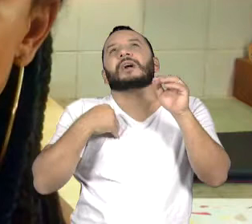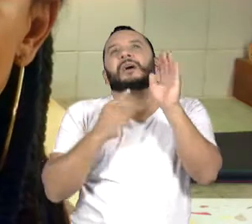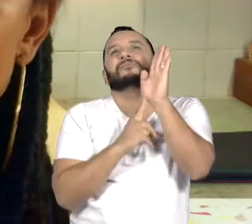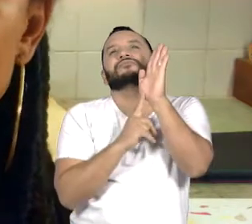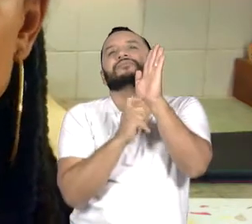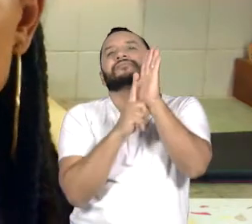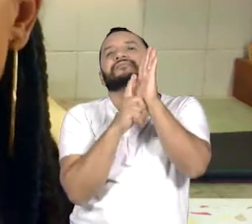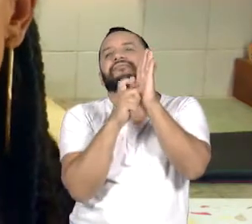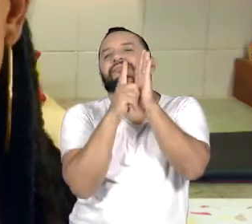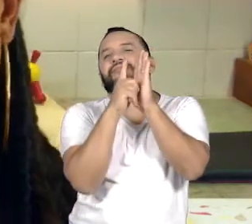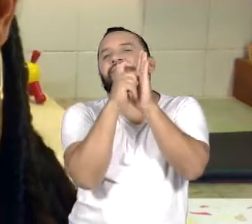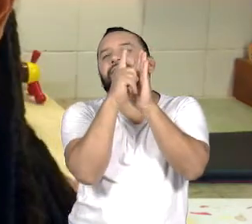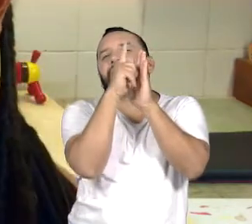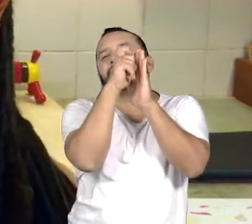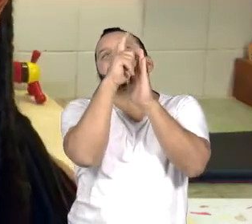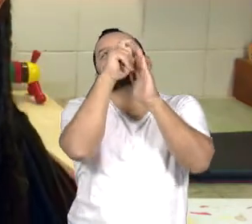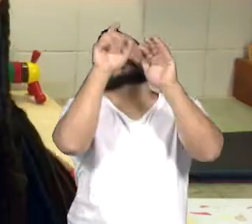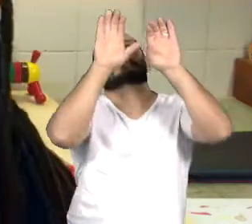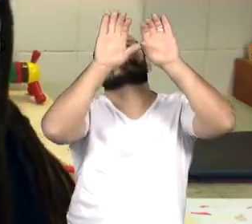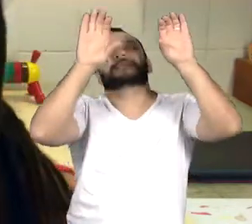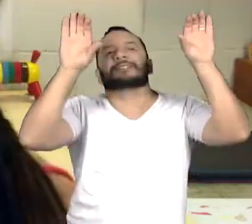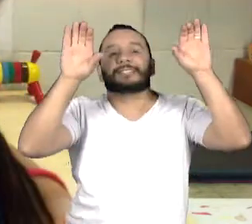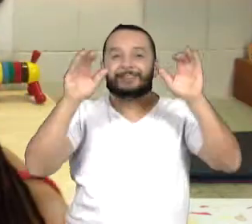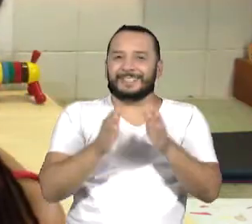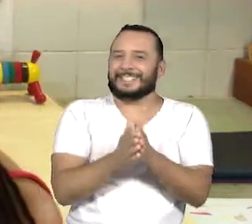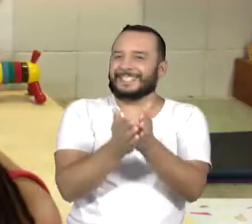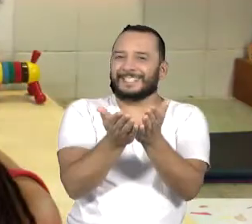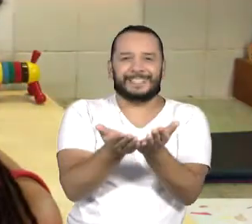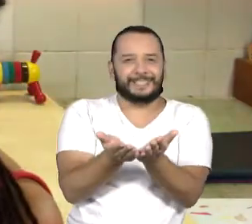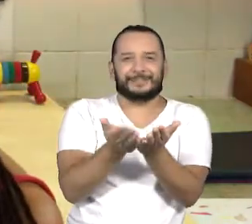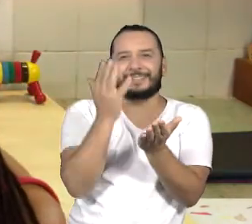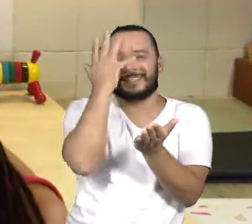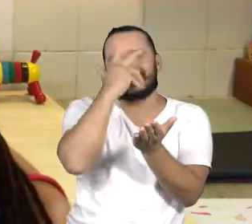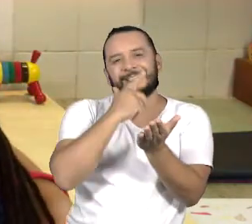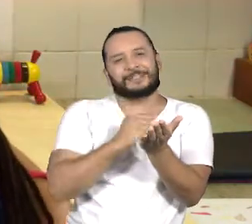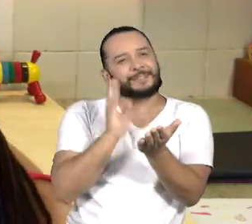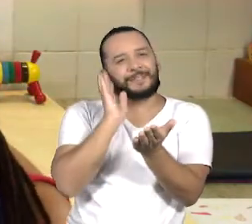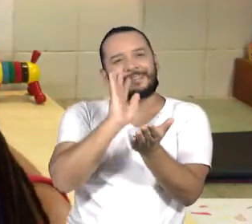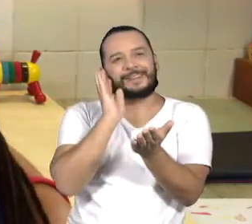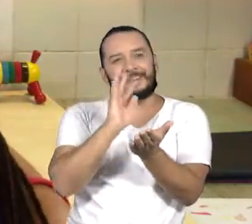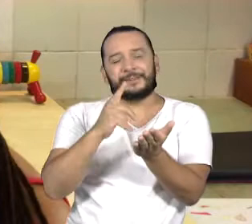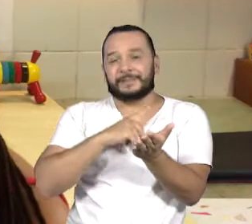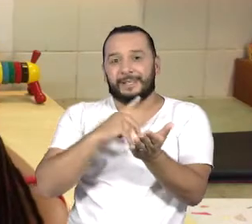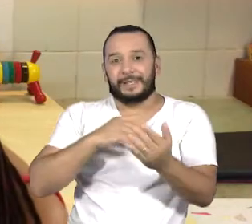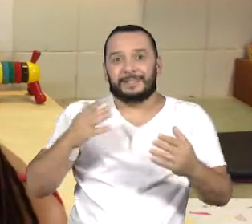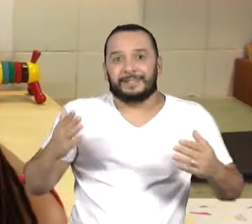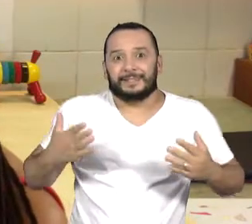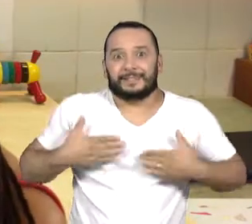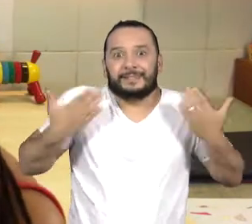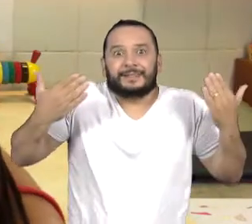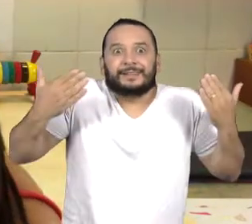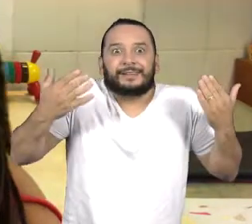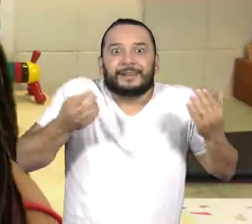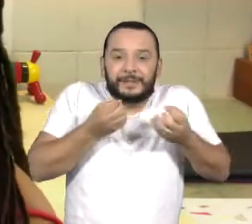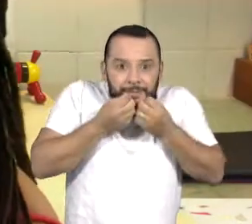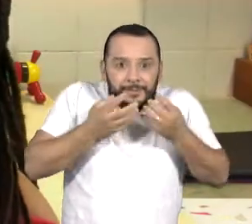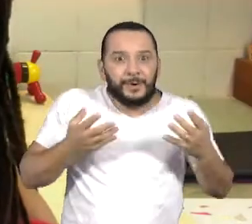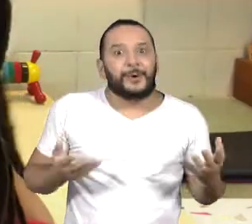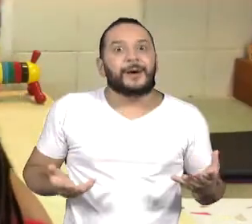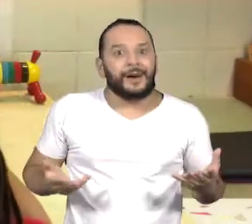Esse livro é lindo, muito legal e reserva surpresas impensáveis.